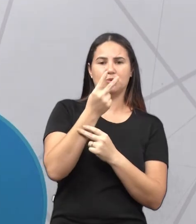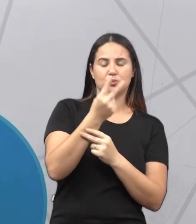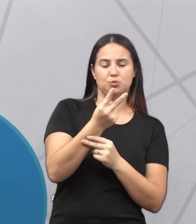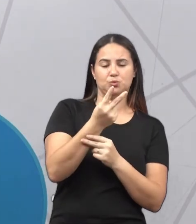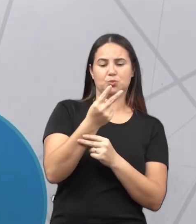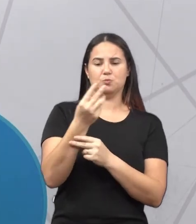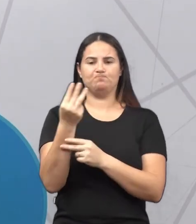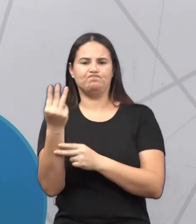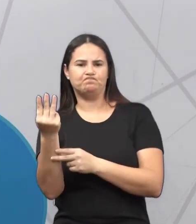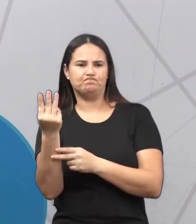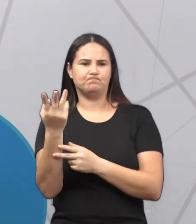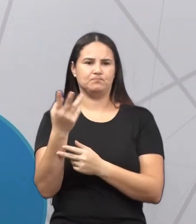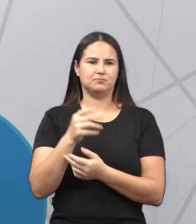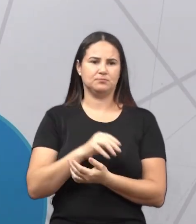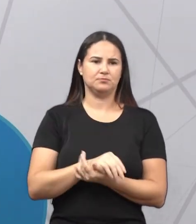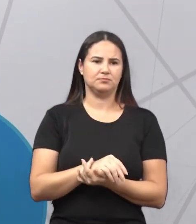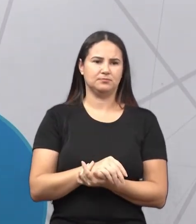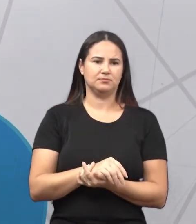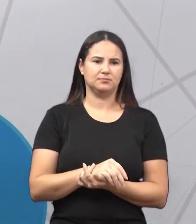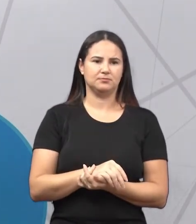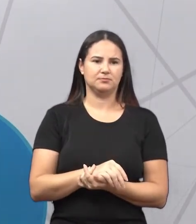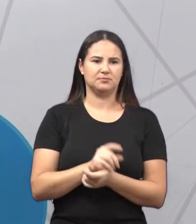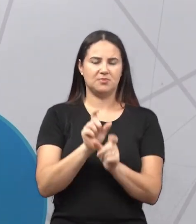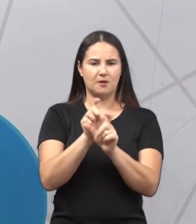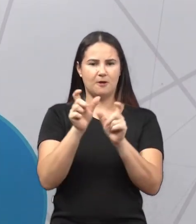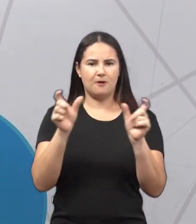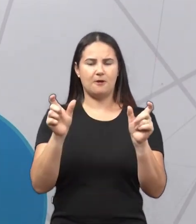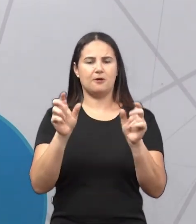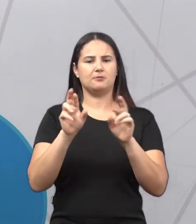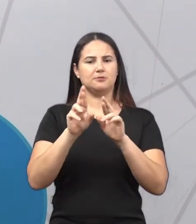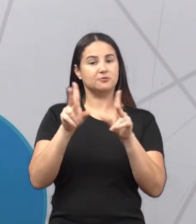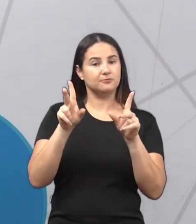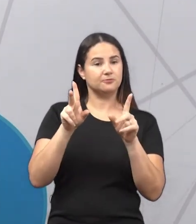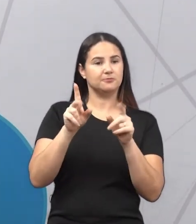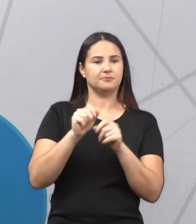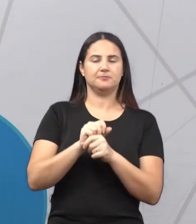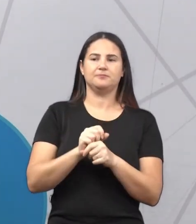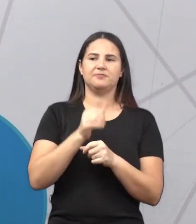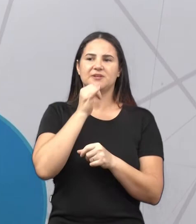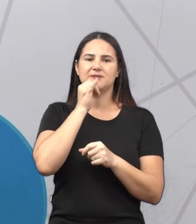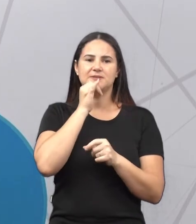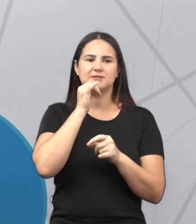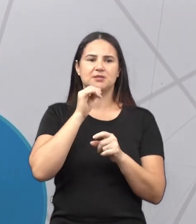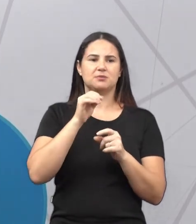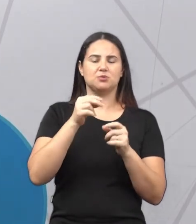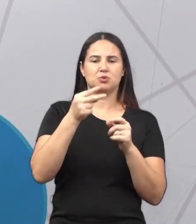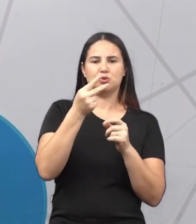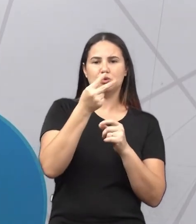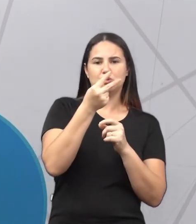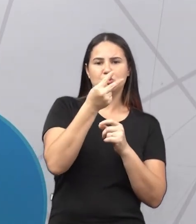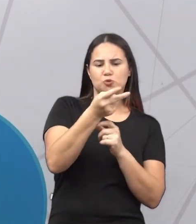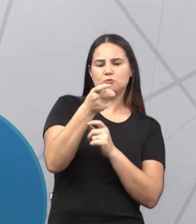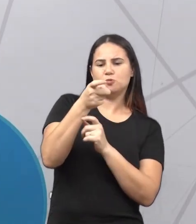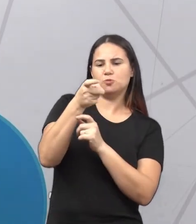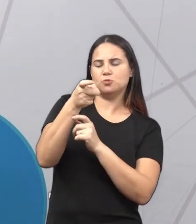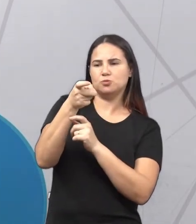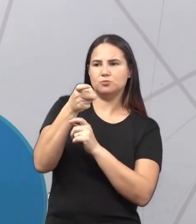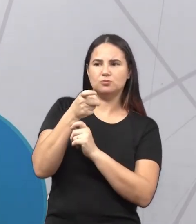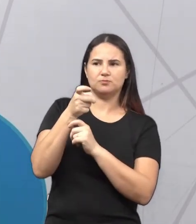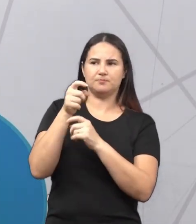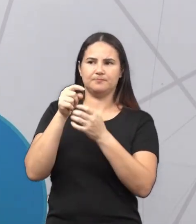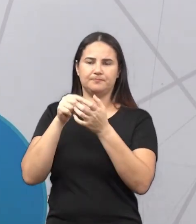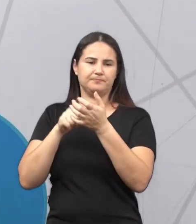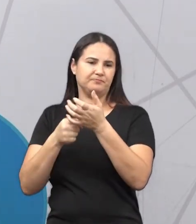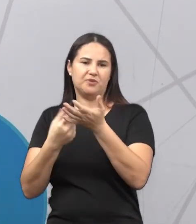A álgebra já é a generalização, por que o x? Vamos supor, dois vezes x. Ah, eu estou no conjunto dos números naturais.